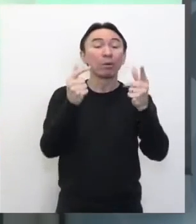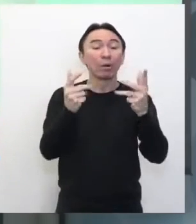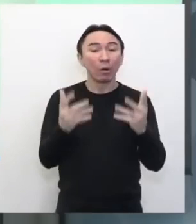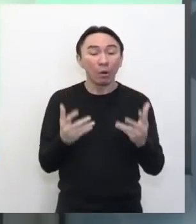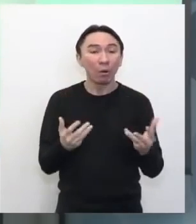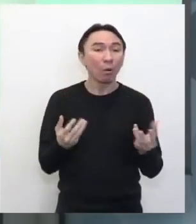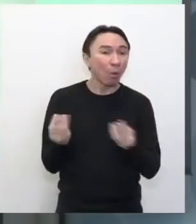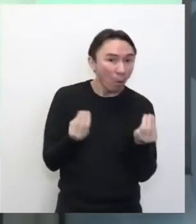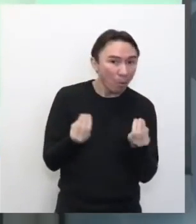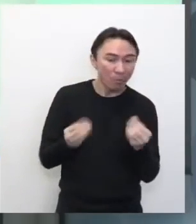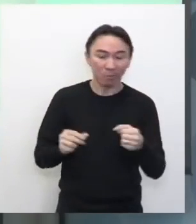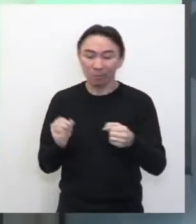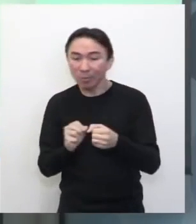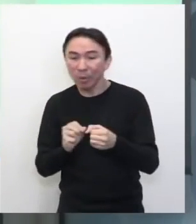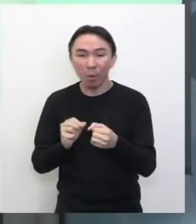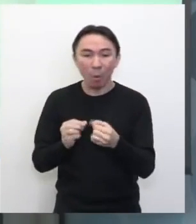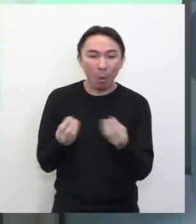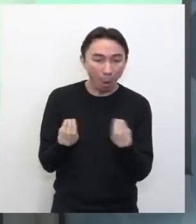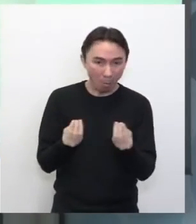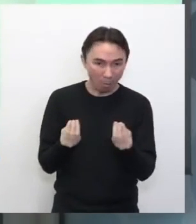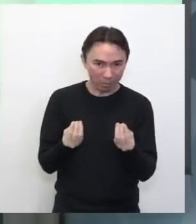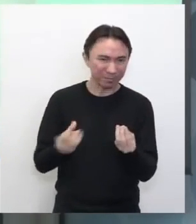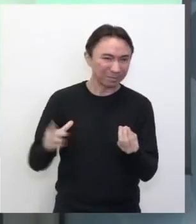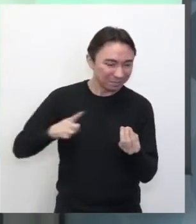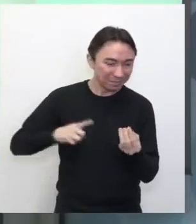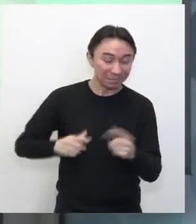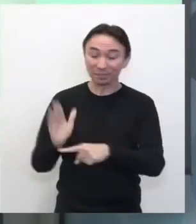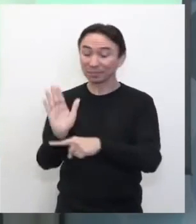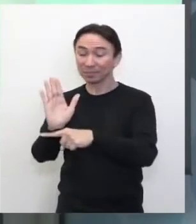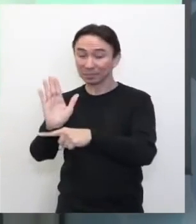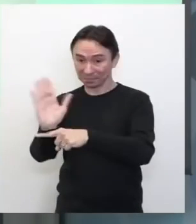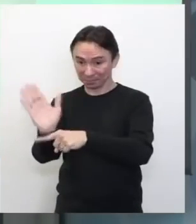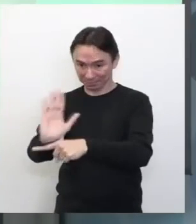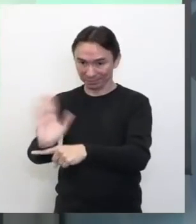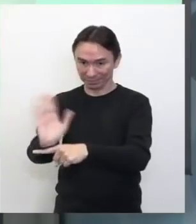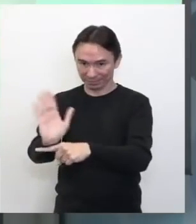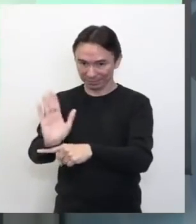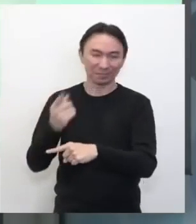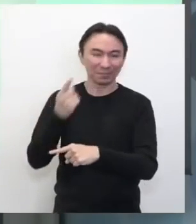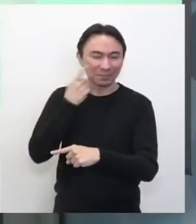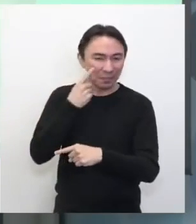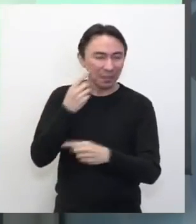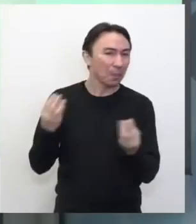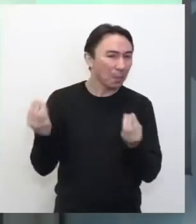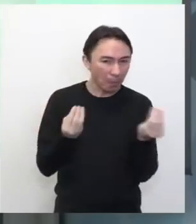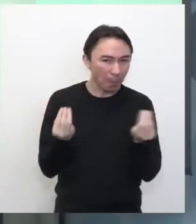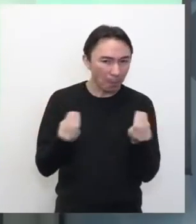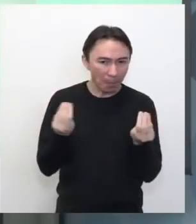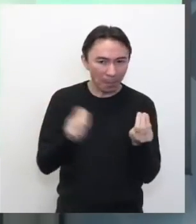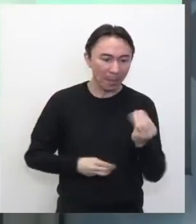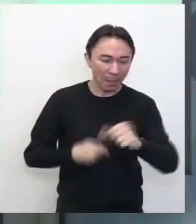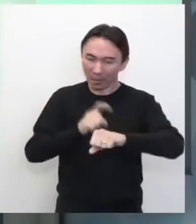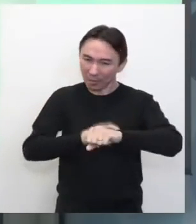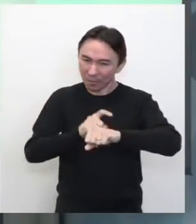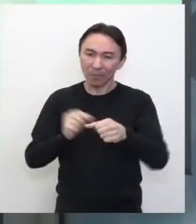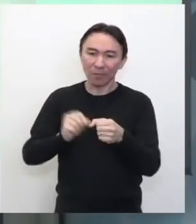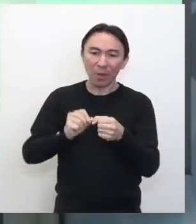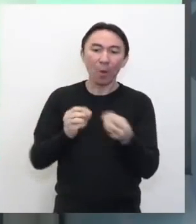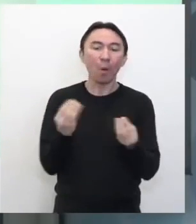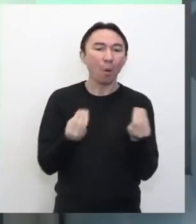como construir esse relógio. Eu tenho vídeo para mostrar para vocês. Pode pôr o vídeo de como que se faz o relógio e aí eu faço com vocês.